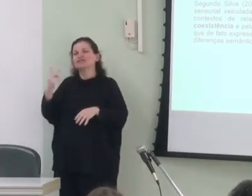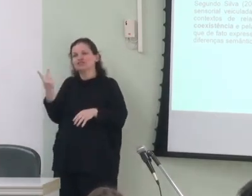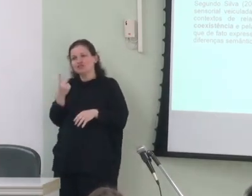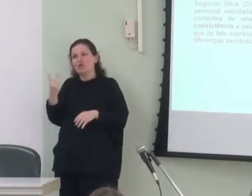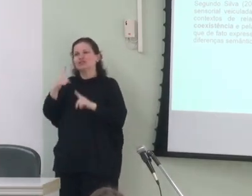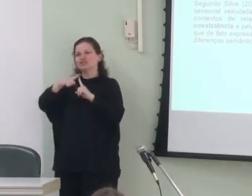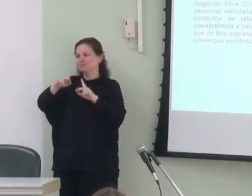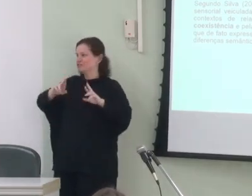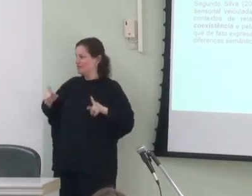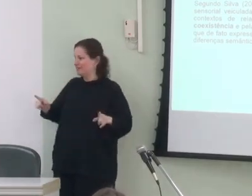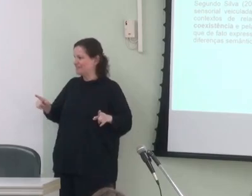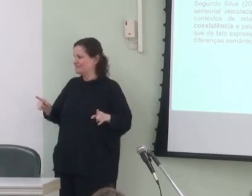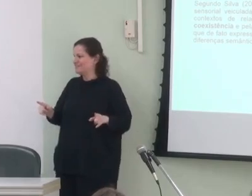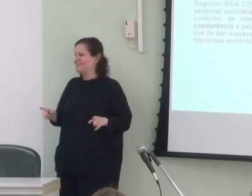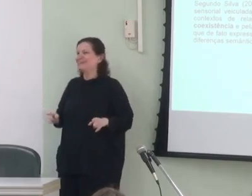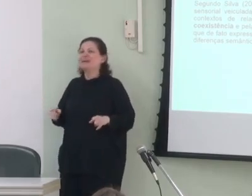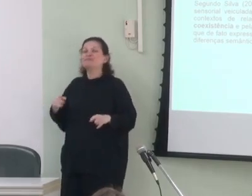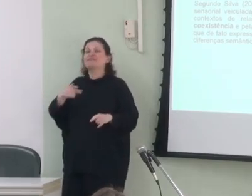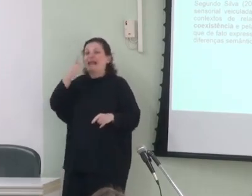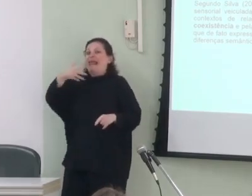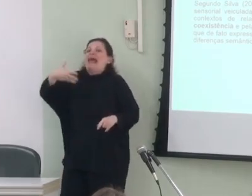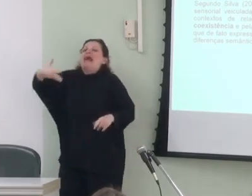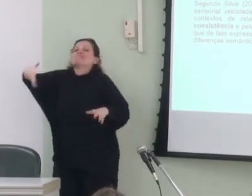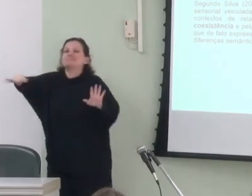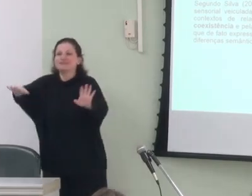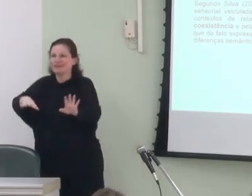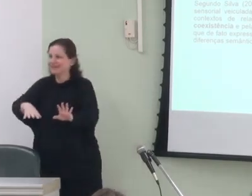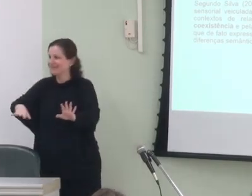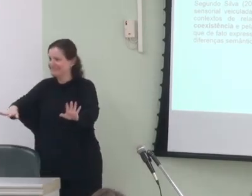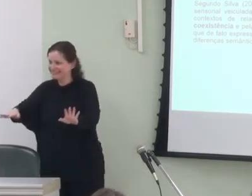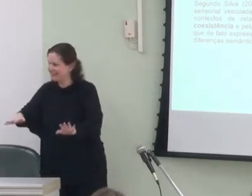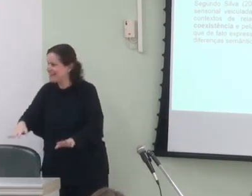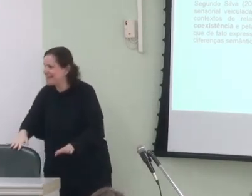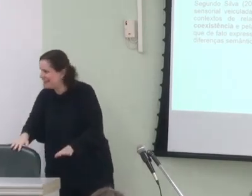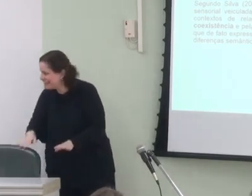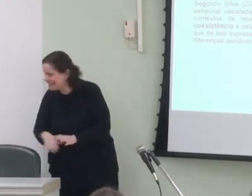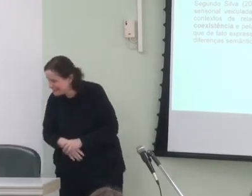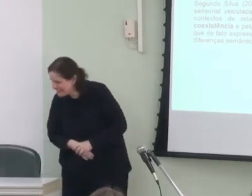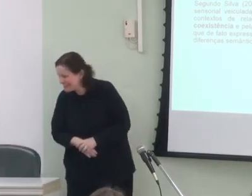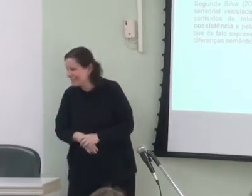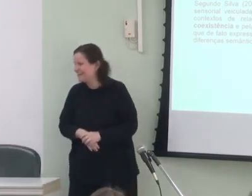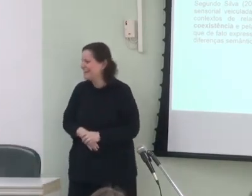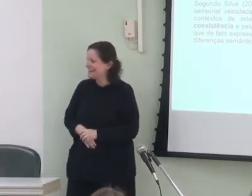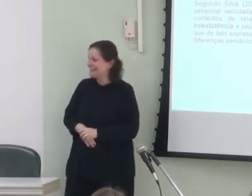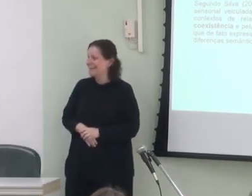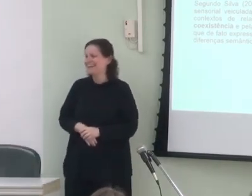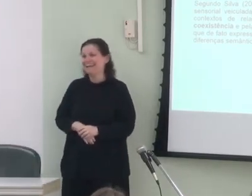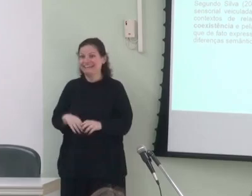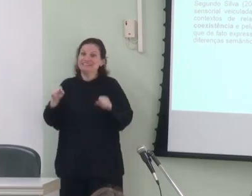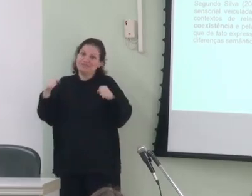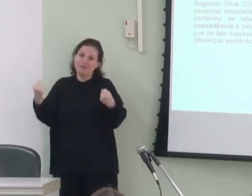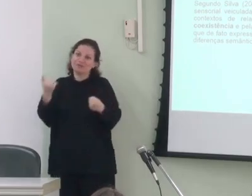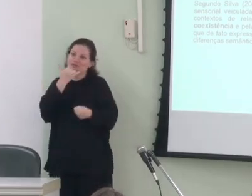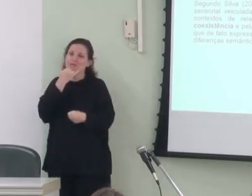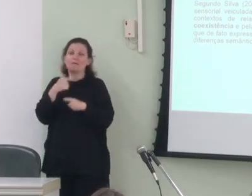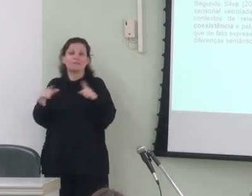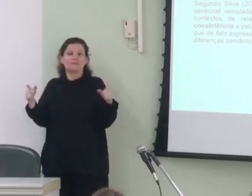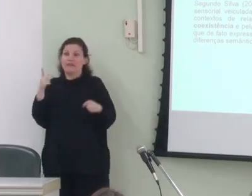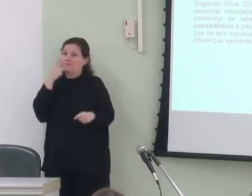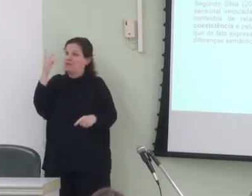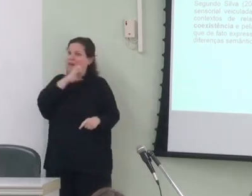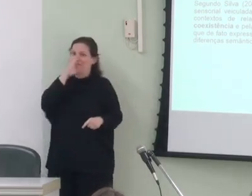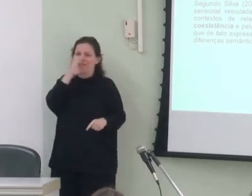tipos diferentes mais devagar de novo desculpa é um esforço mas eu vou tentar